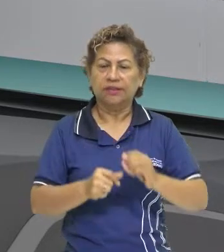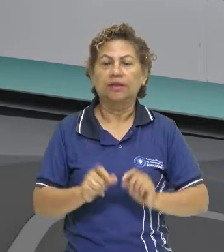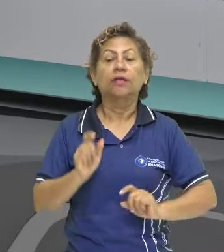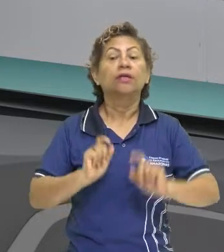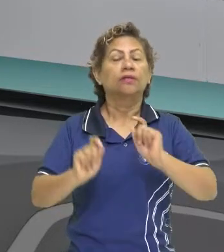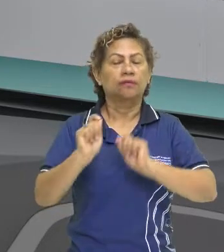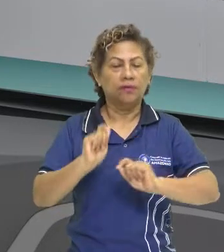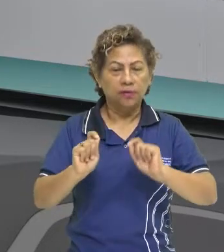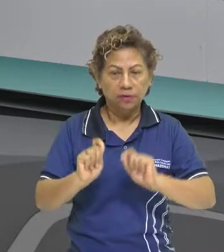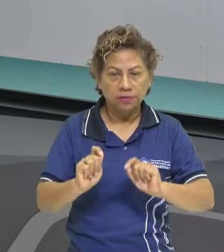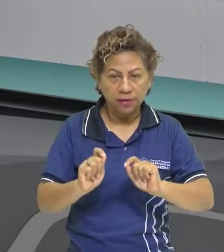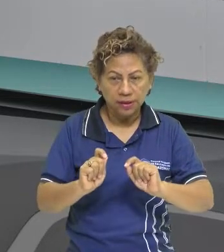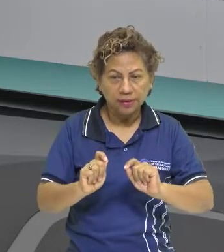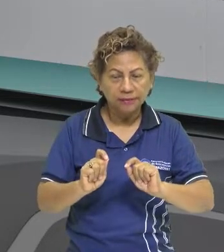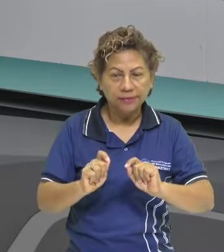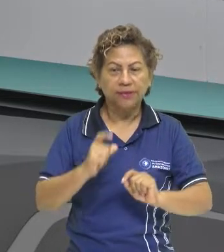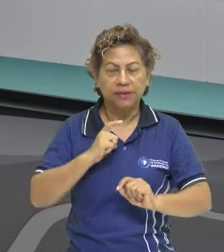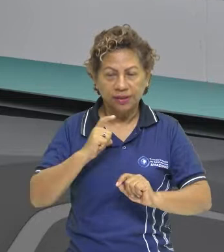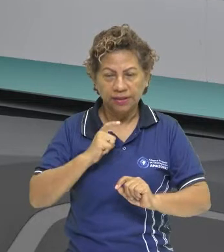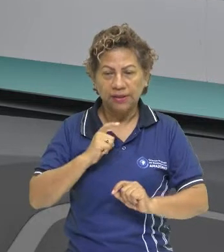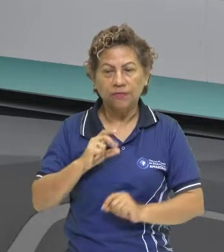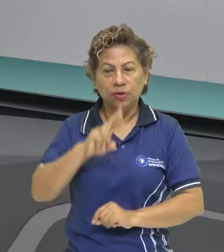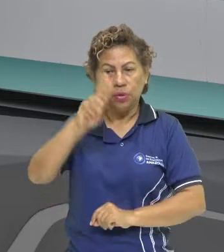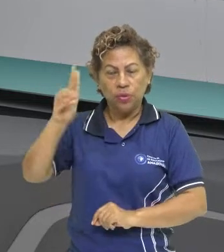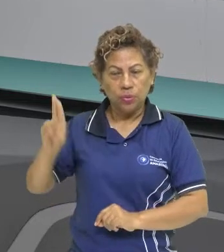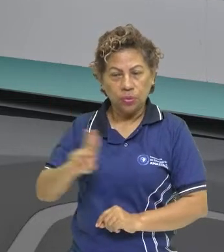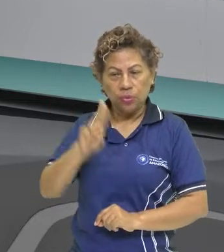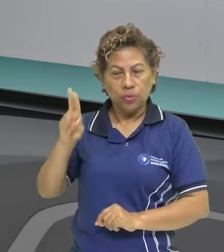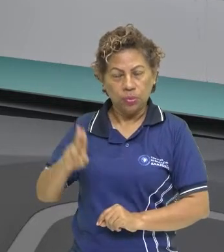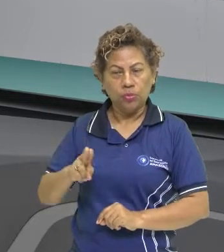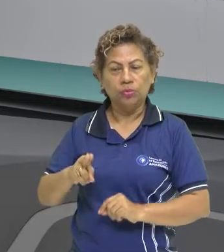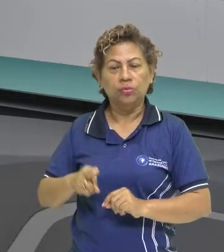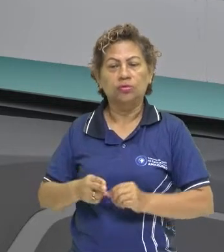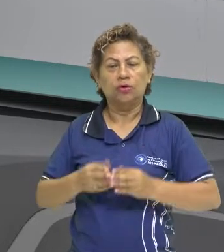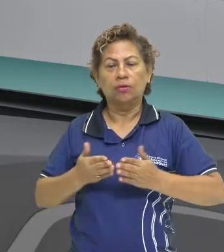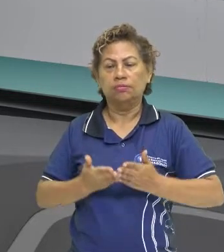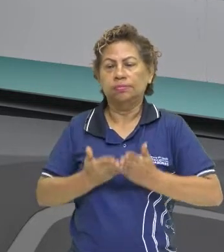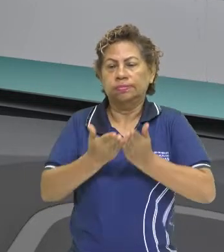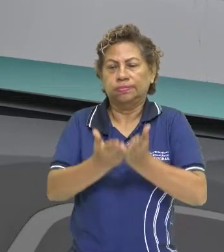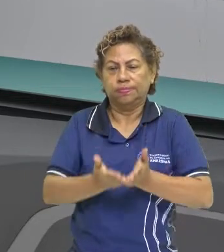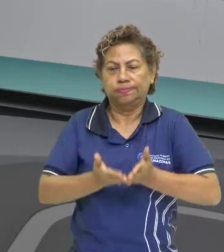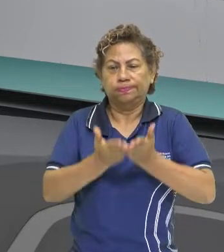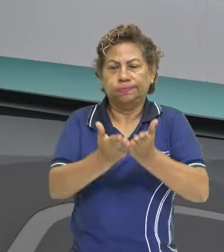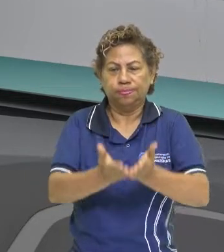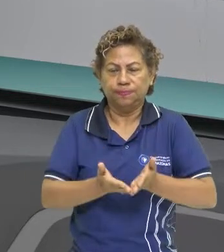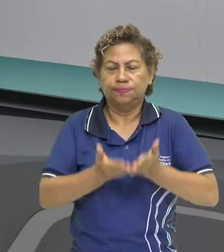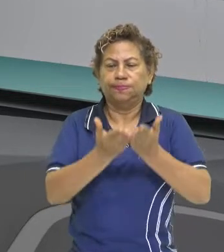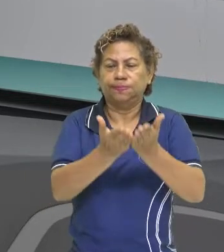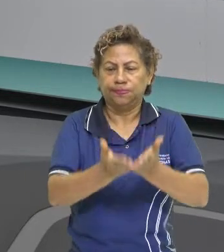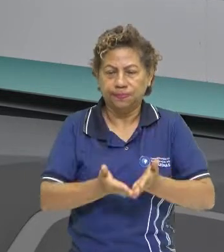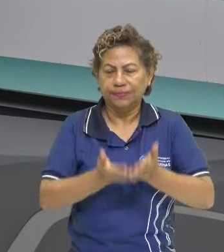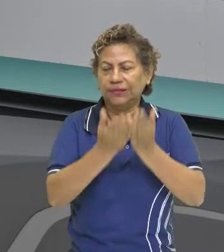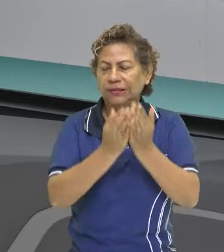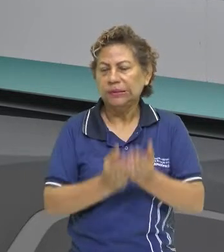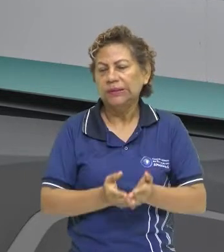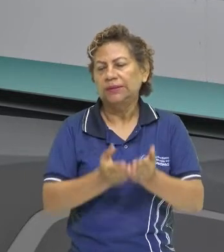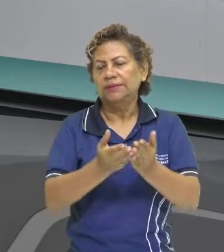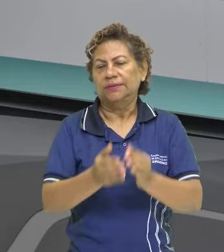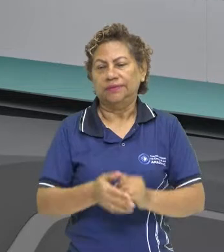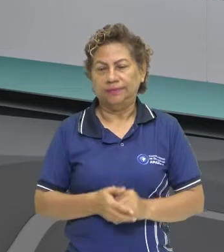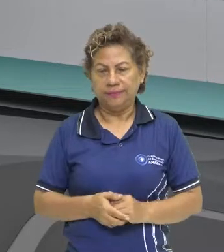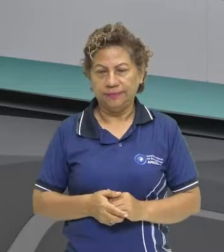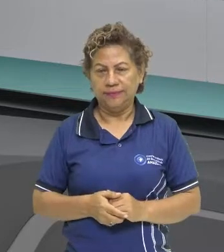foi impulsionado pelas grandes navegações, pelo processo de expansão marítima europeia.